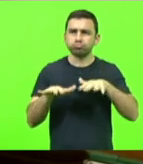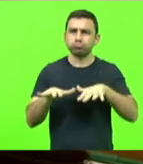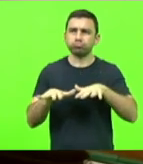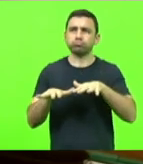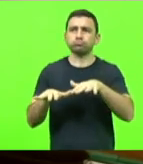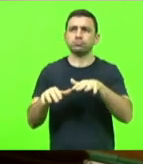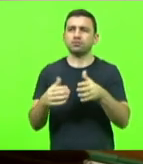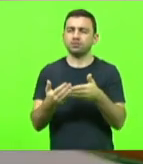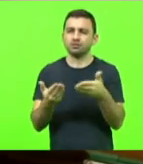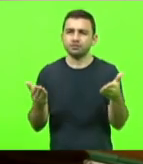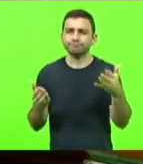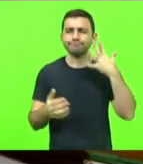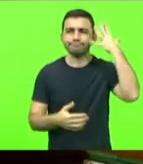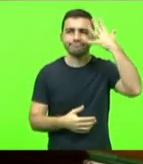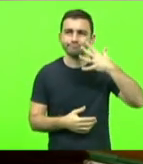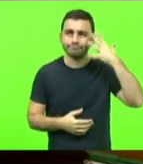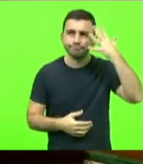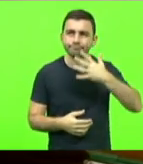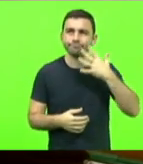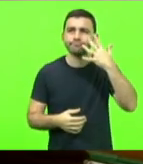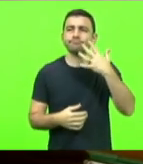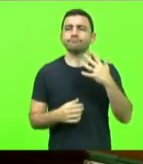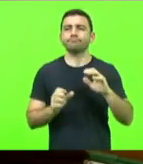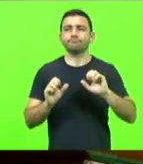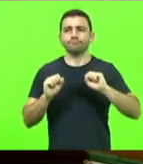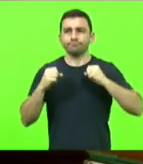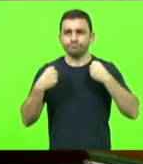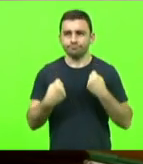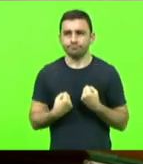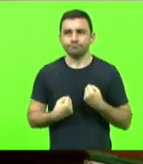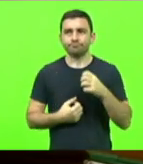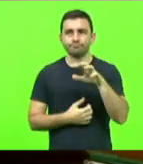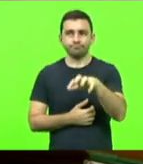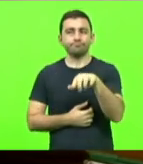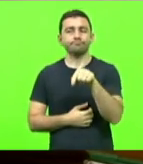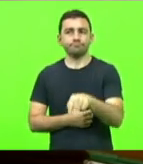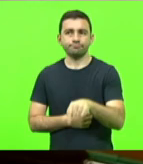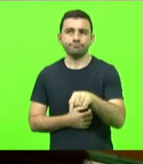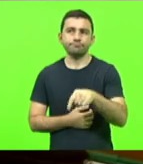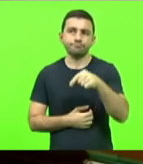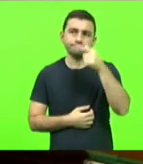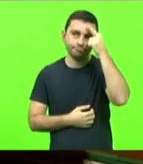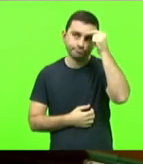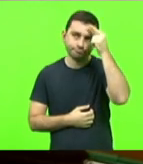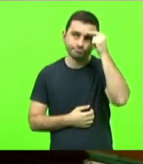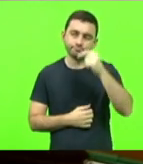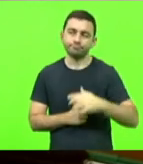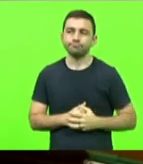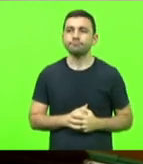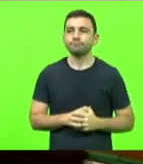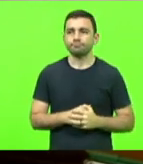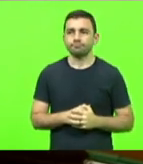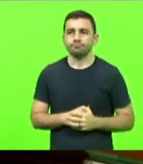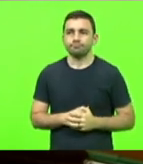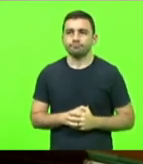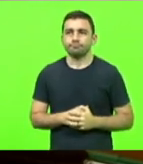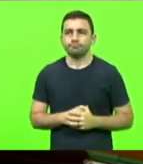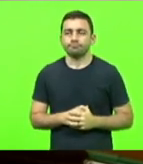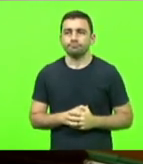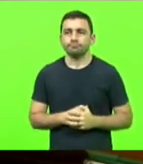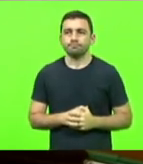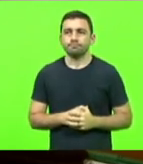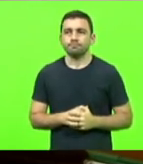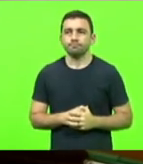discursos em defesa do centro administrativo, do centro universitário.